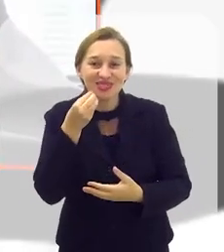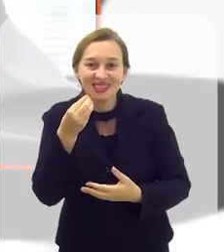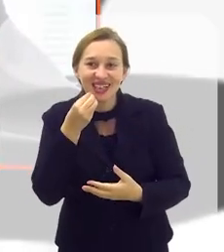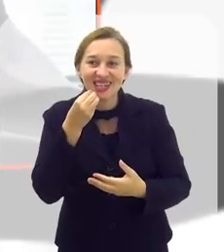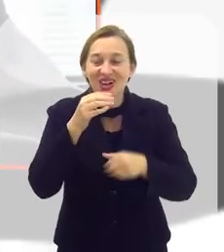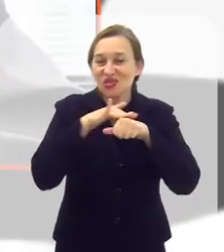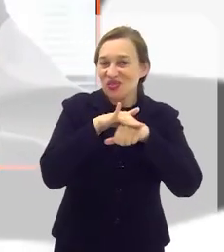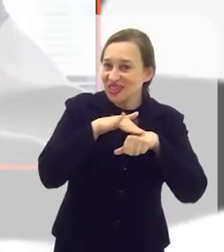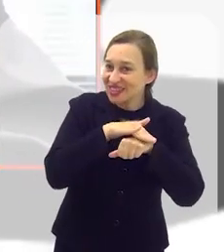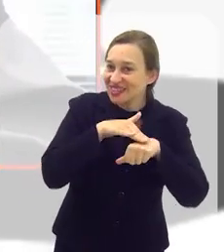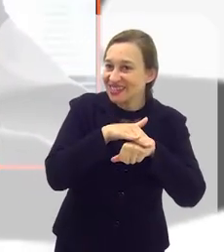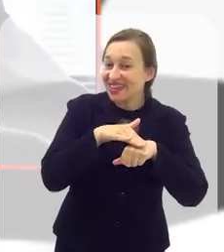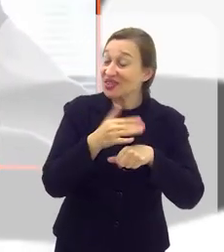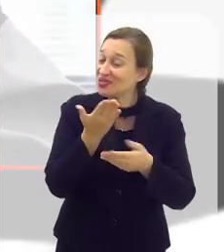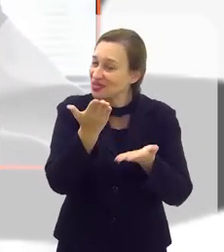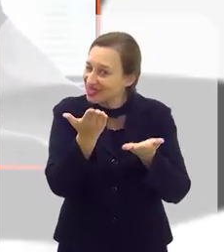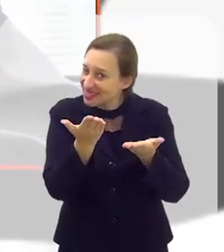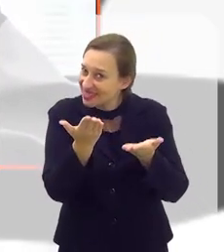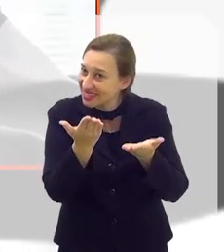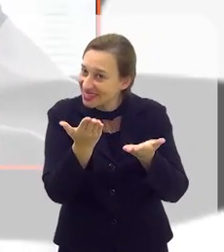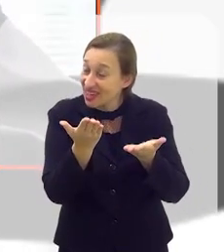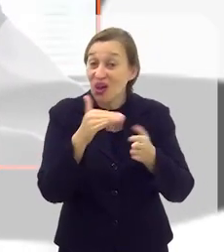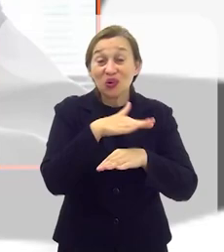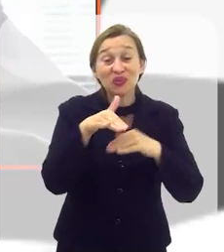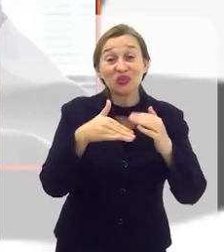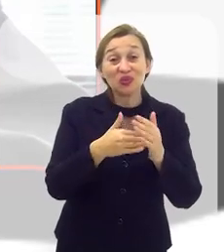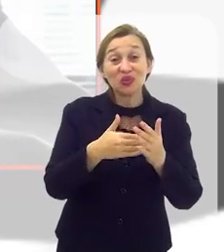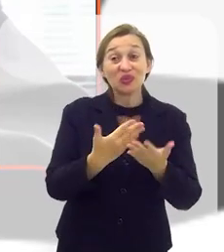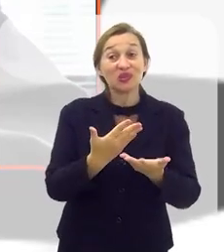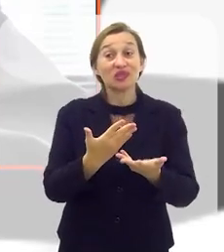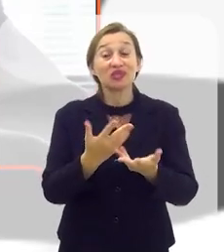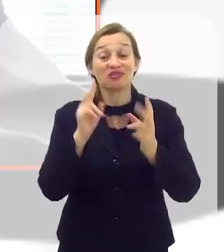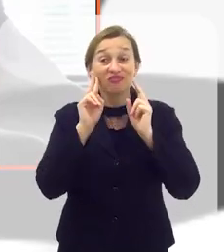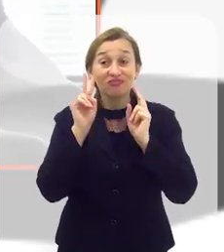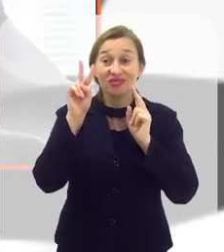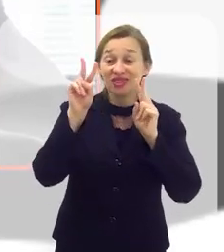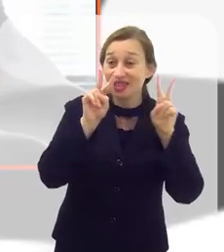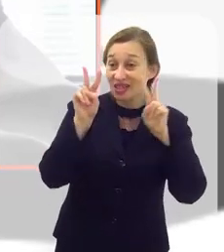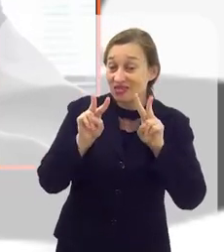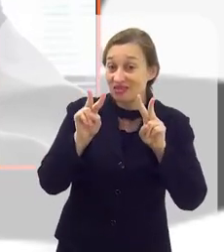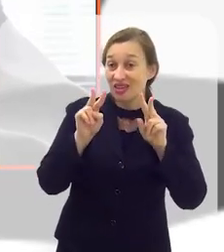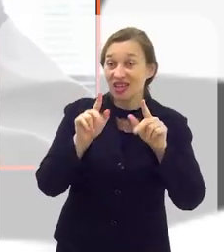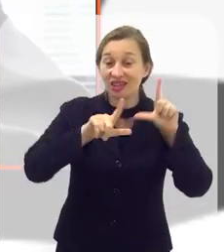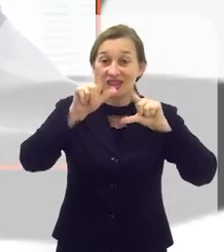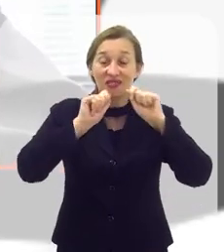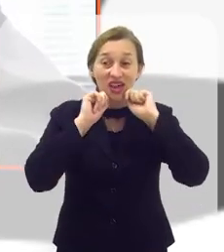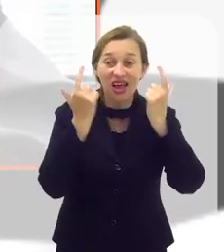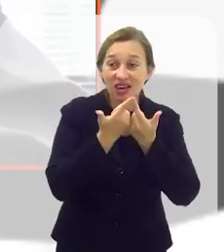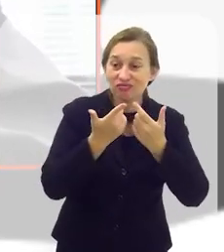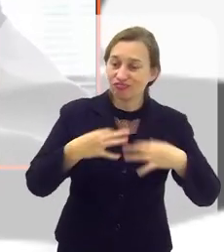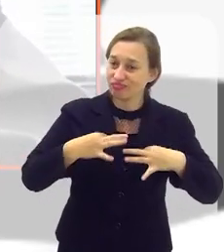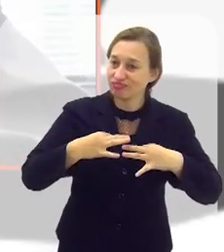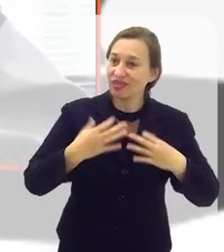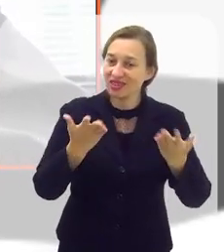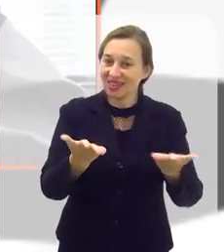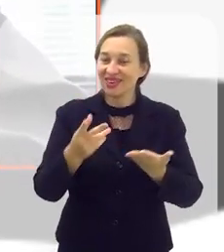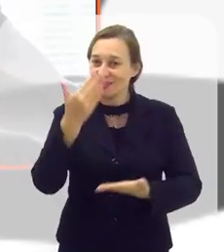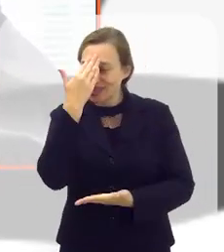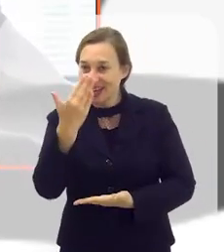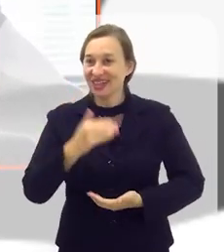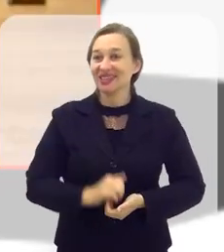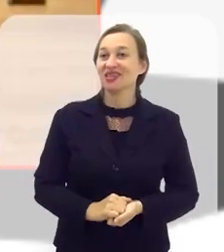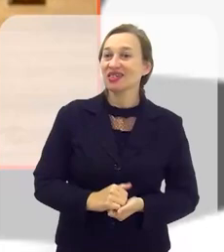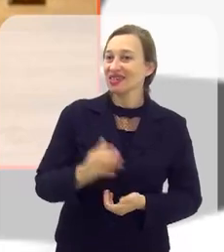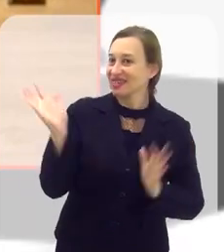oportunidade de estar conversando com você, com todos os telespectadores da TV Alegre. Estarei sempre à disposição. Muito